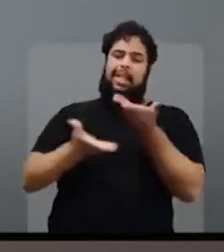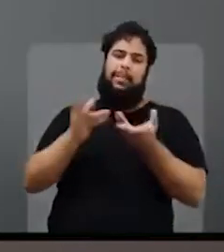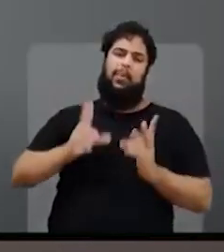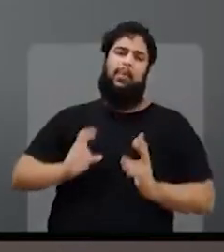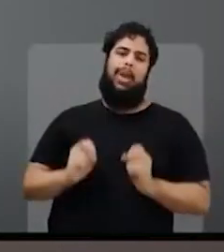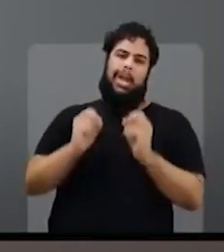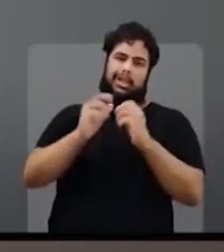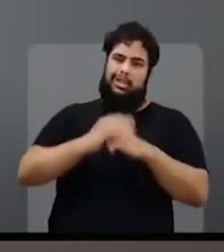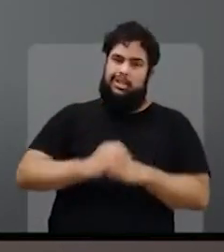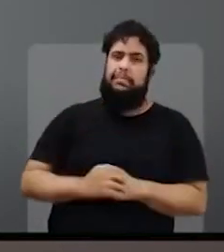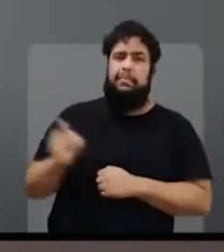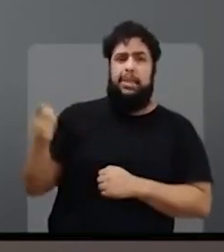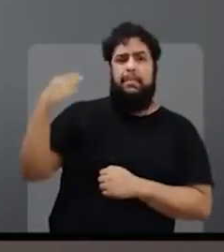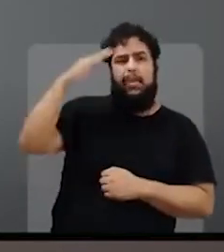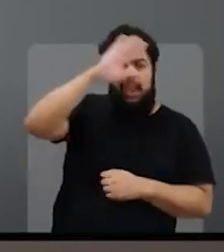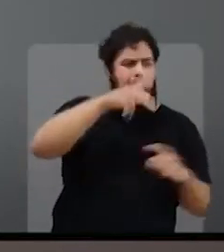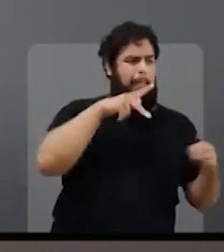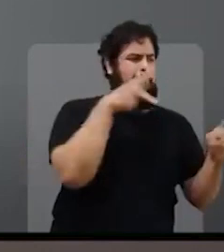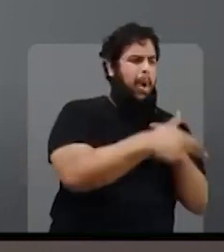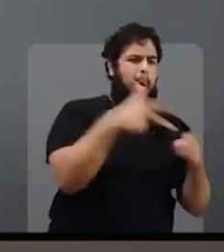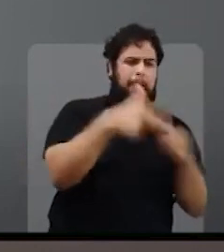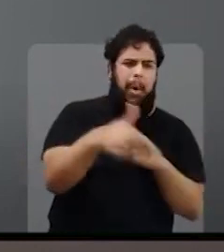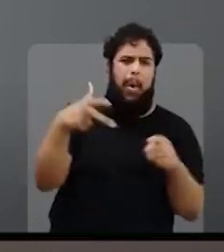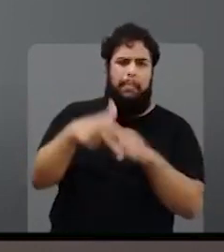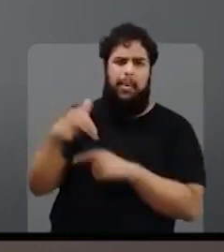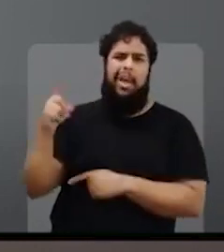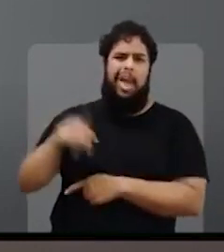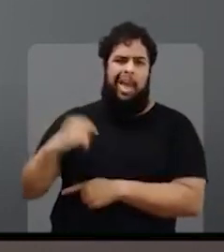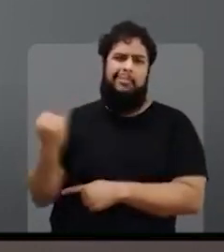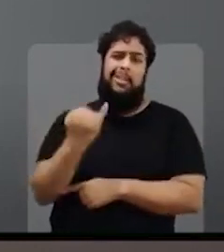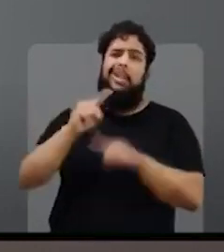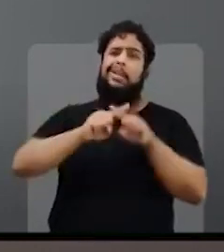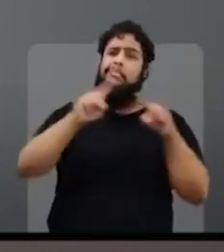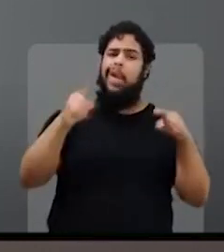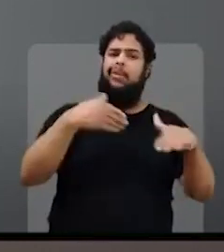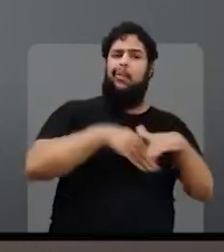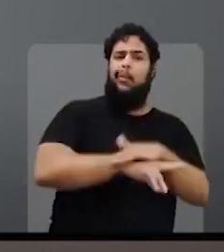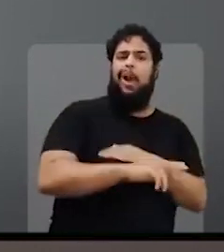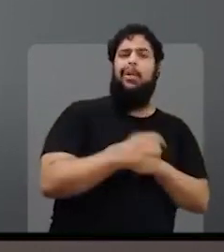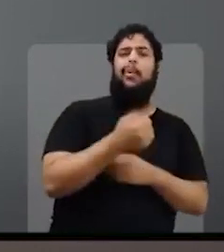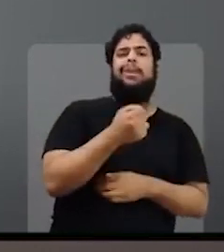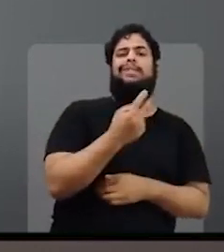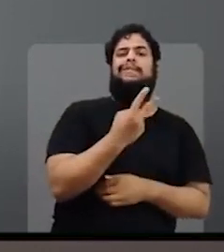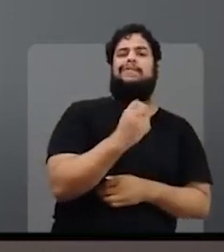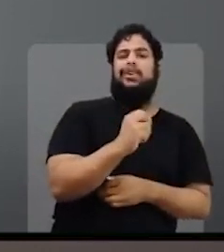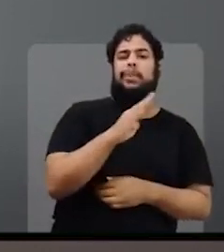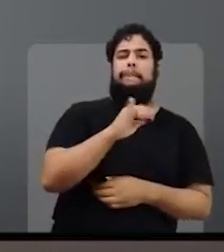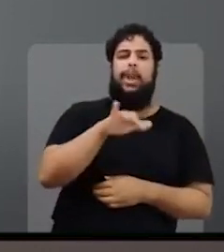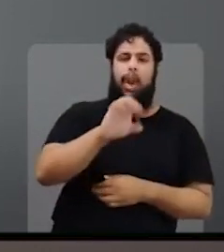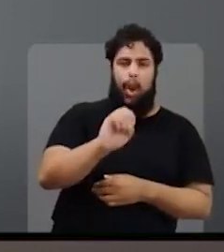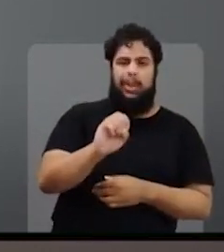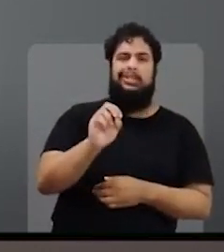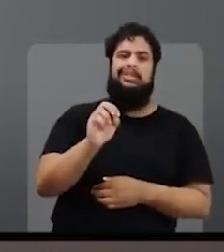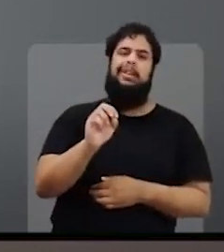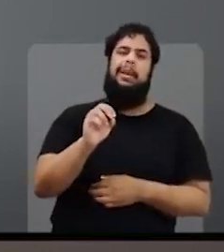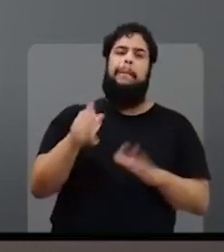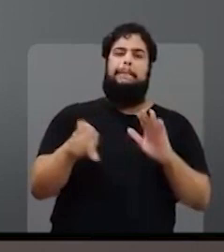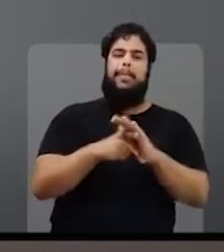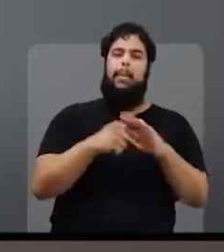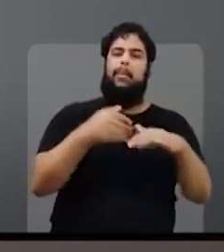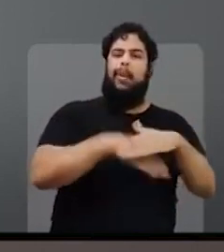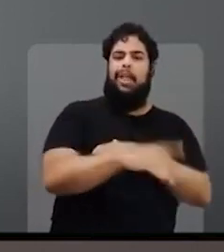câncer. Bolsonaro corta tantos investimentos importantes, mas reservou quase R$ bilhões para os